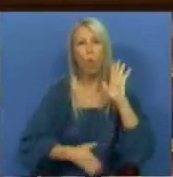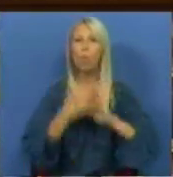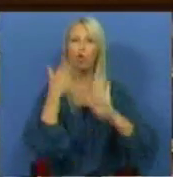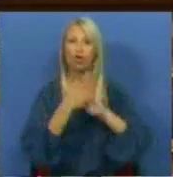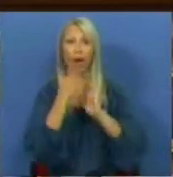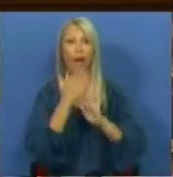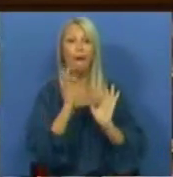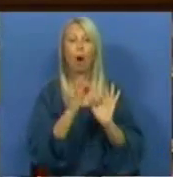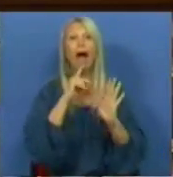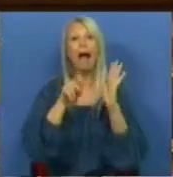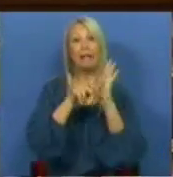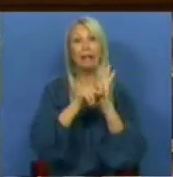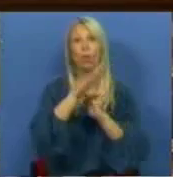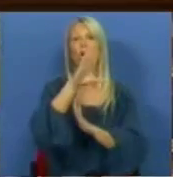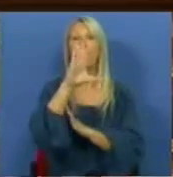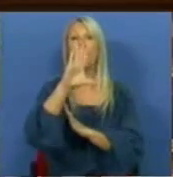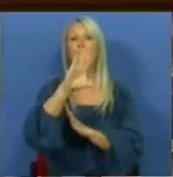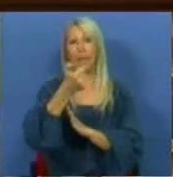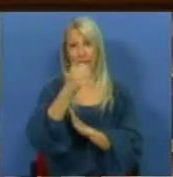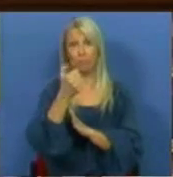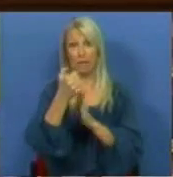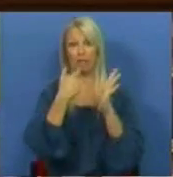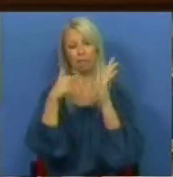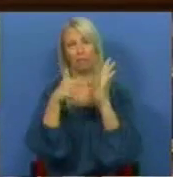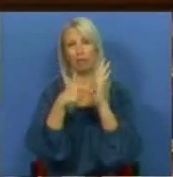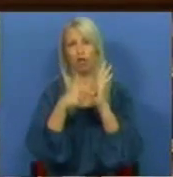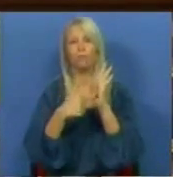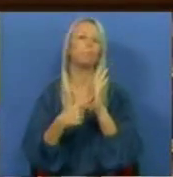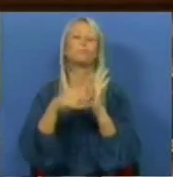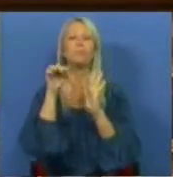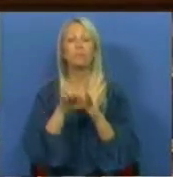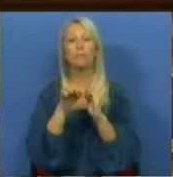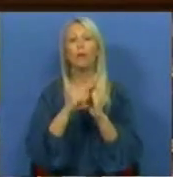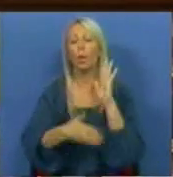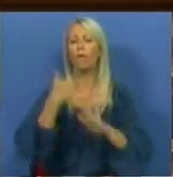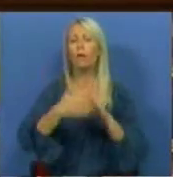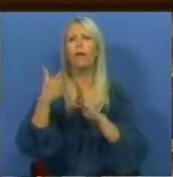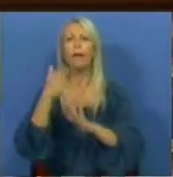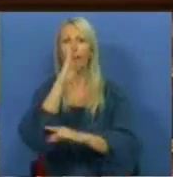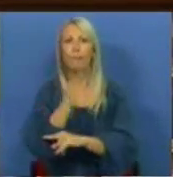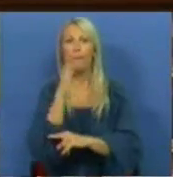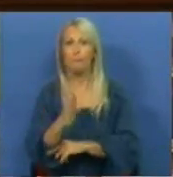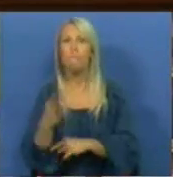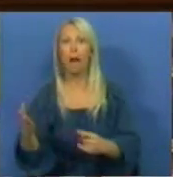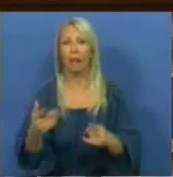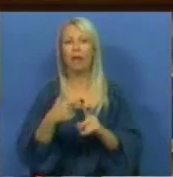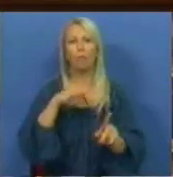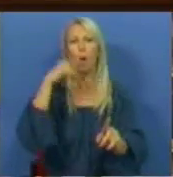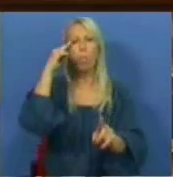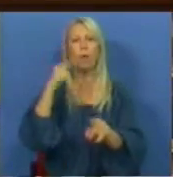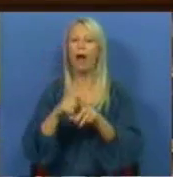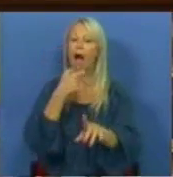próprio artigo 15º. A ligeireza dos procedimentos que é defendida é realizada sem ter em conta elementos